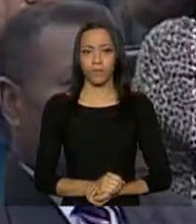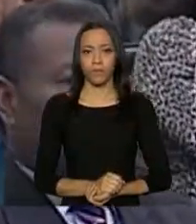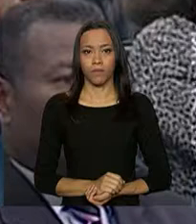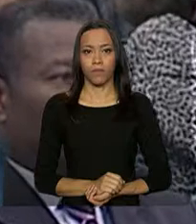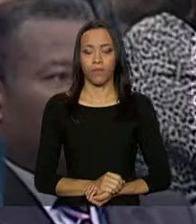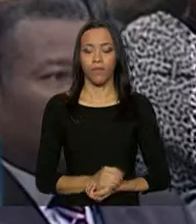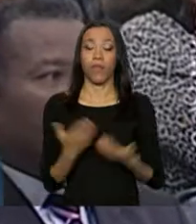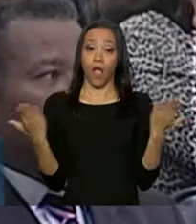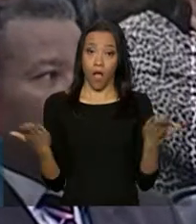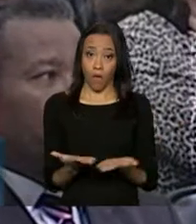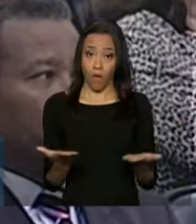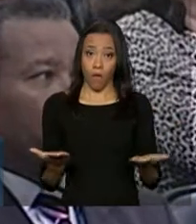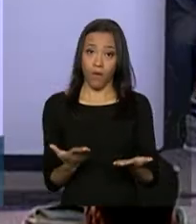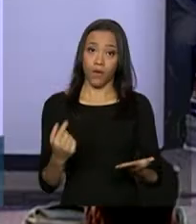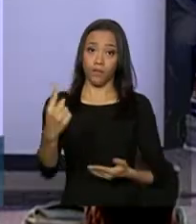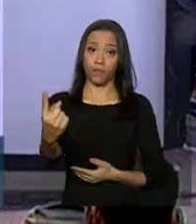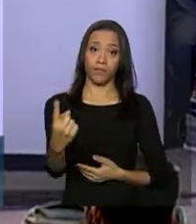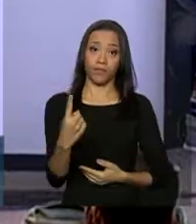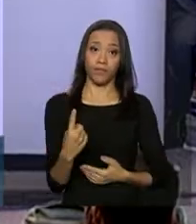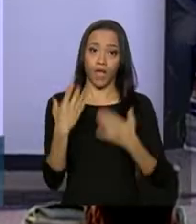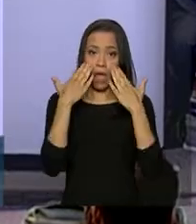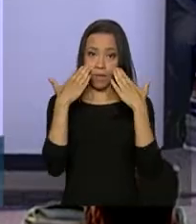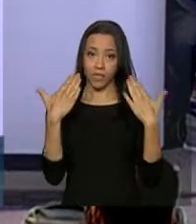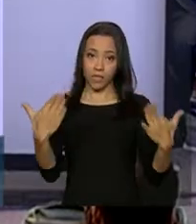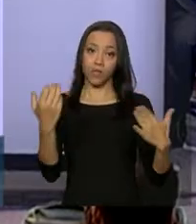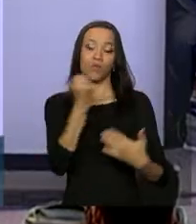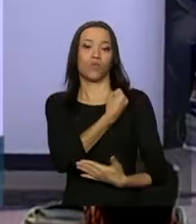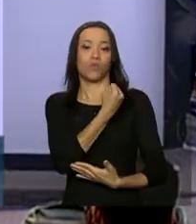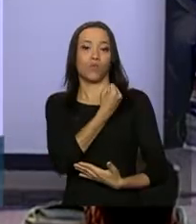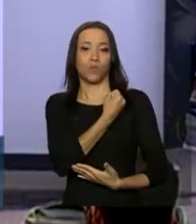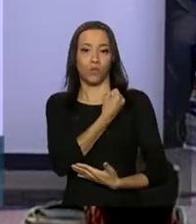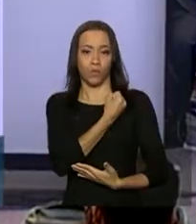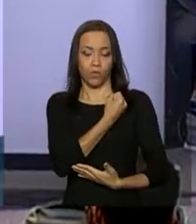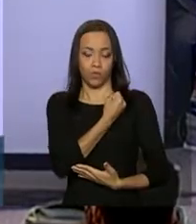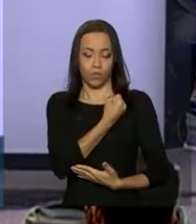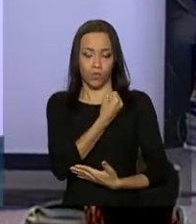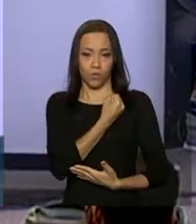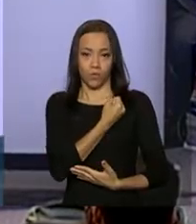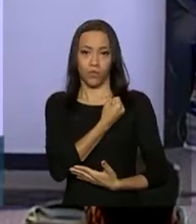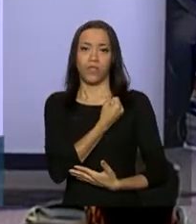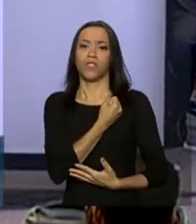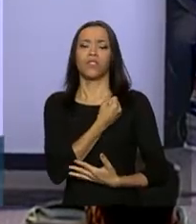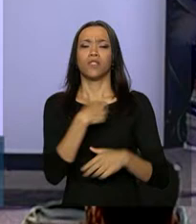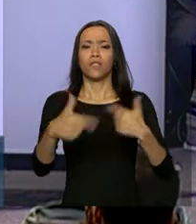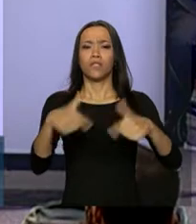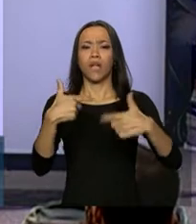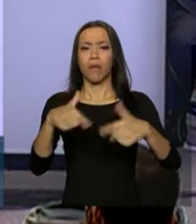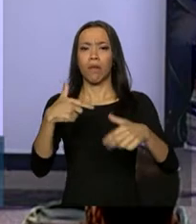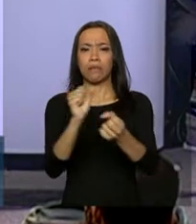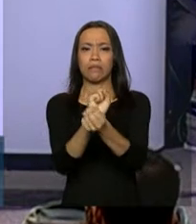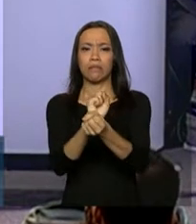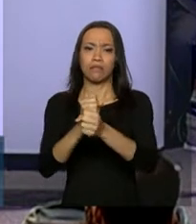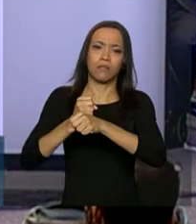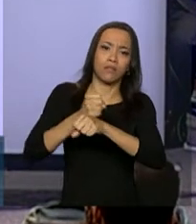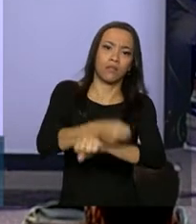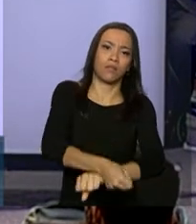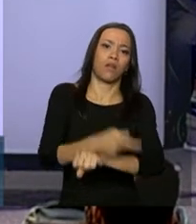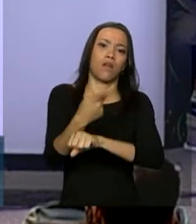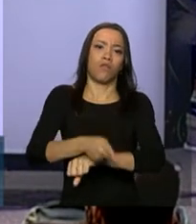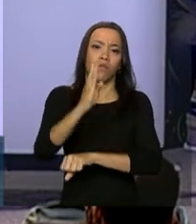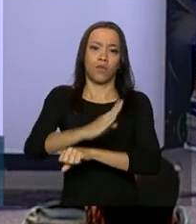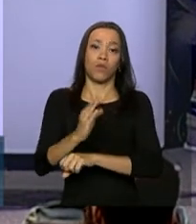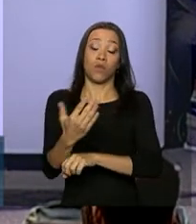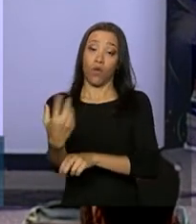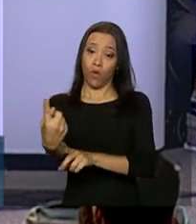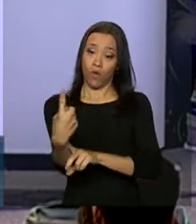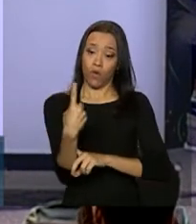Neste momento, para a apresentação dos números do combate ao trabalho análogo ao de escravo no Brasil, convidamos o senhor Alexandre Rodrigo